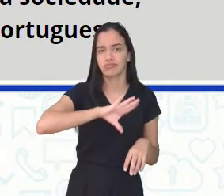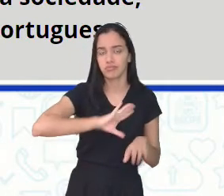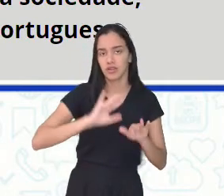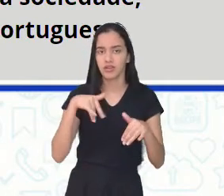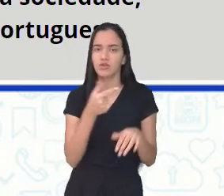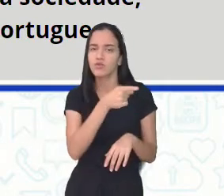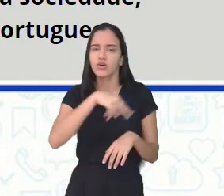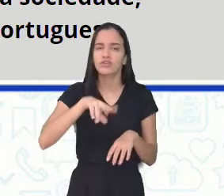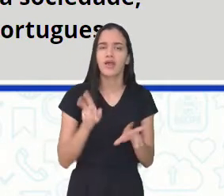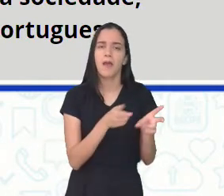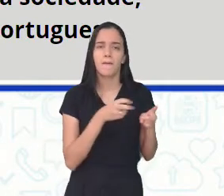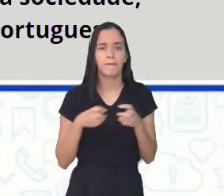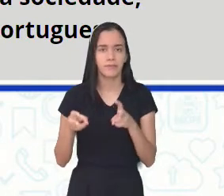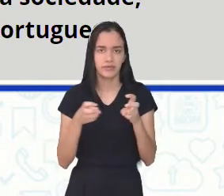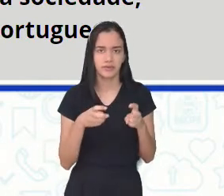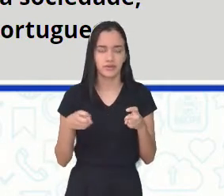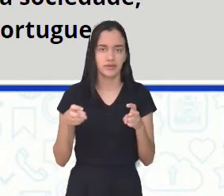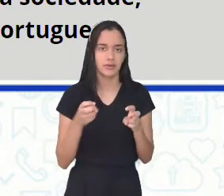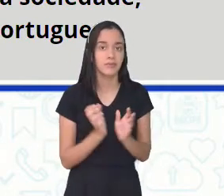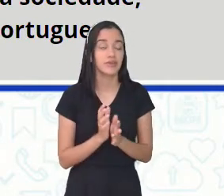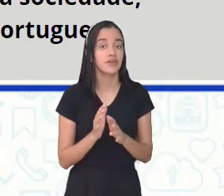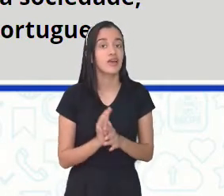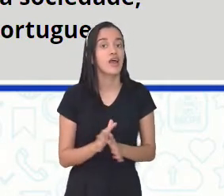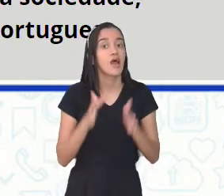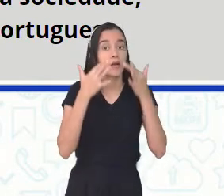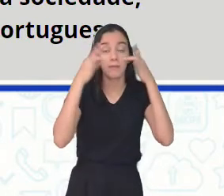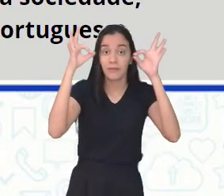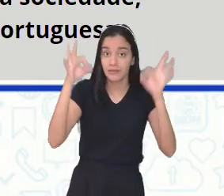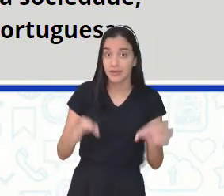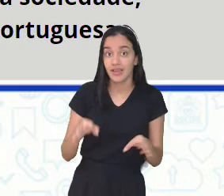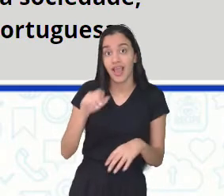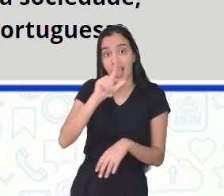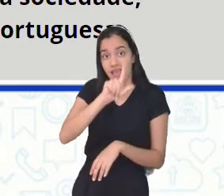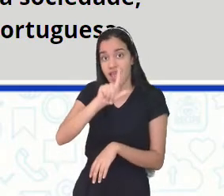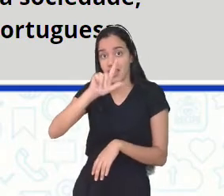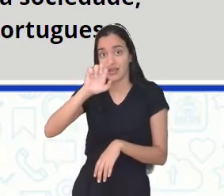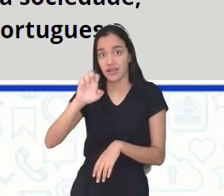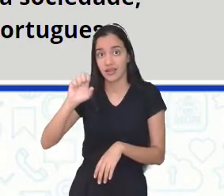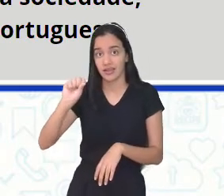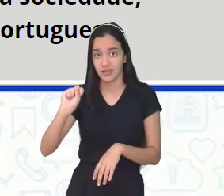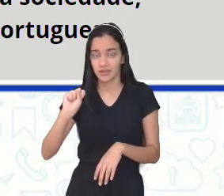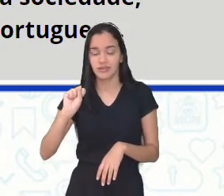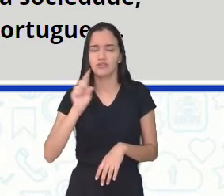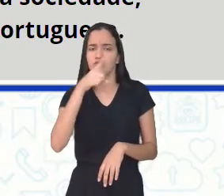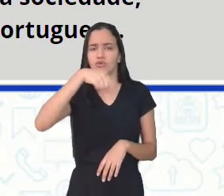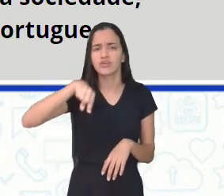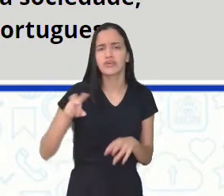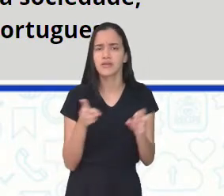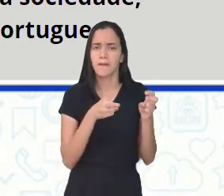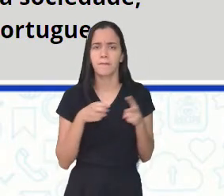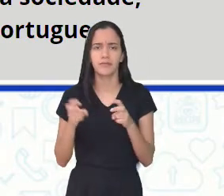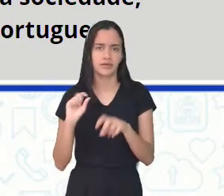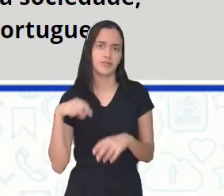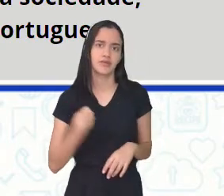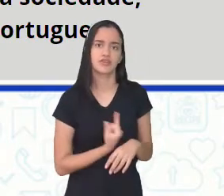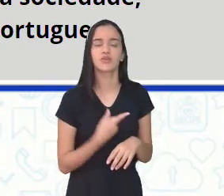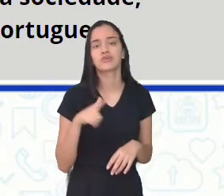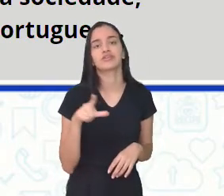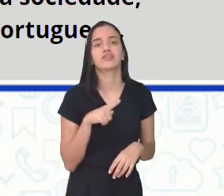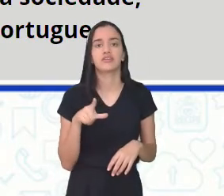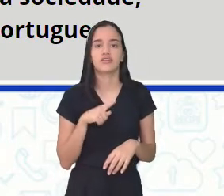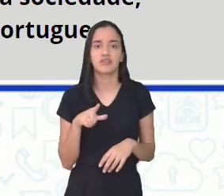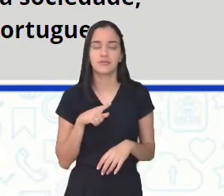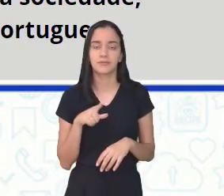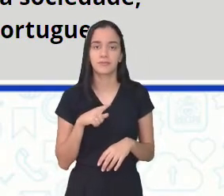Então, vocês percebem aí, atenciosamente, L e S. Então, vocês percebem que aqui nós tivemos, não é?